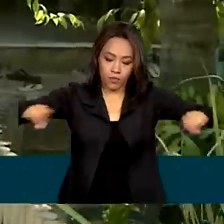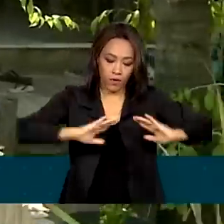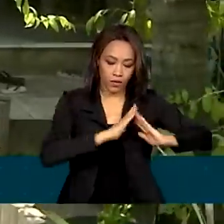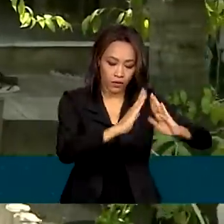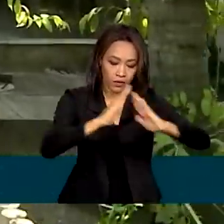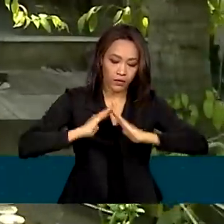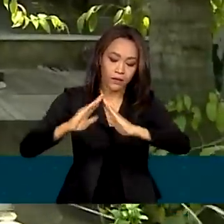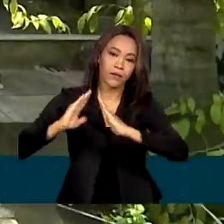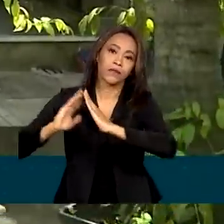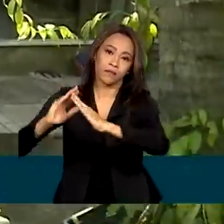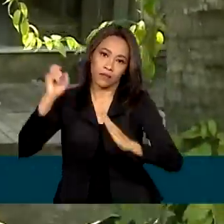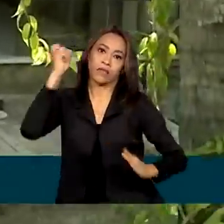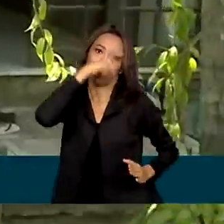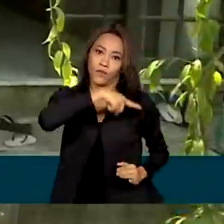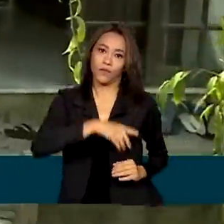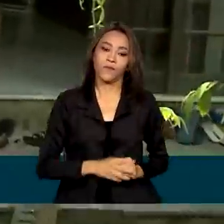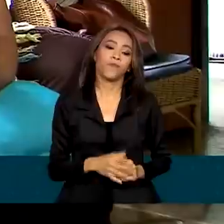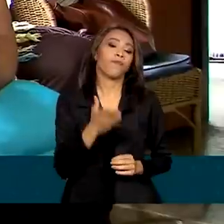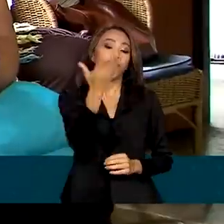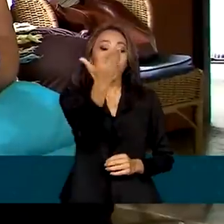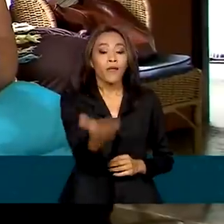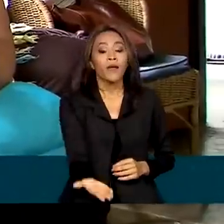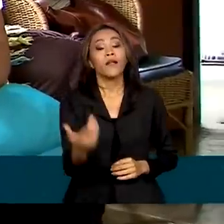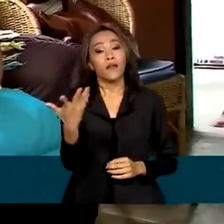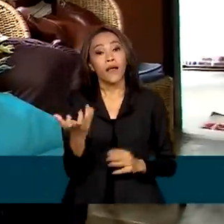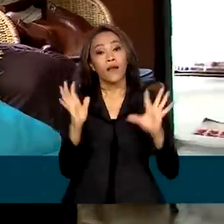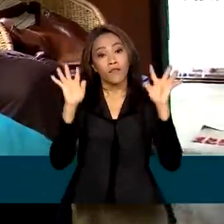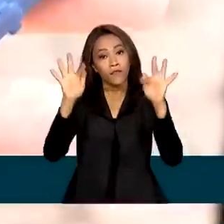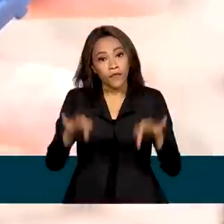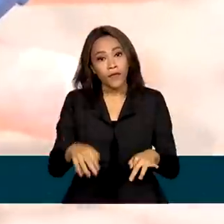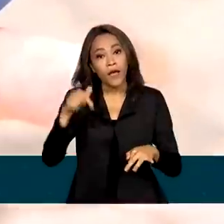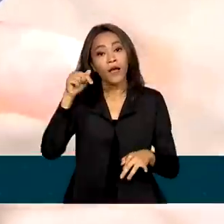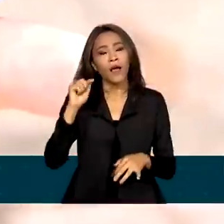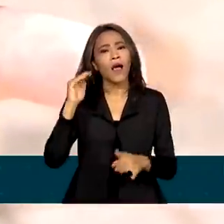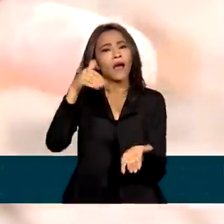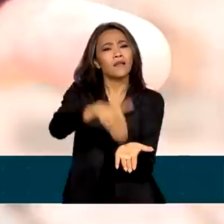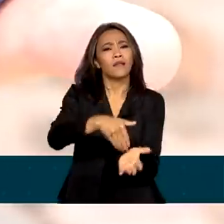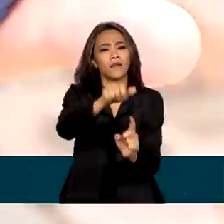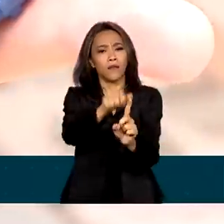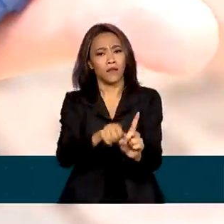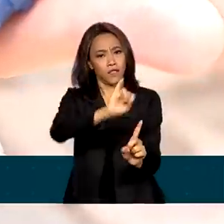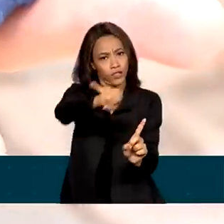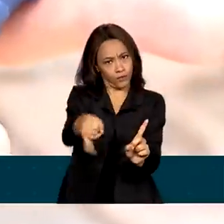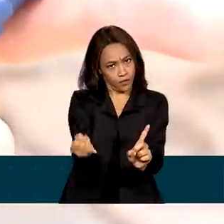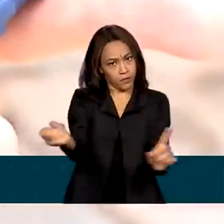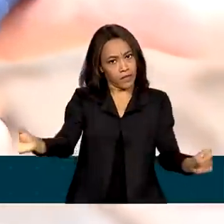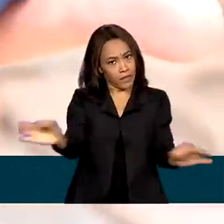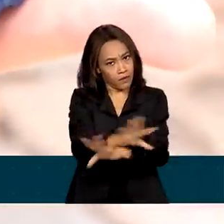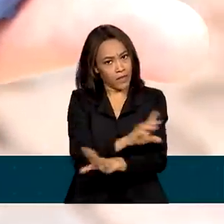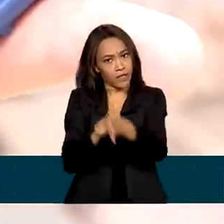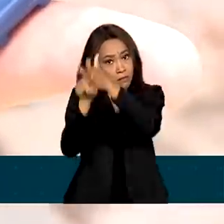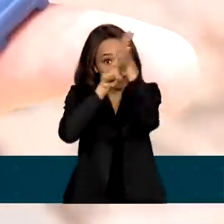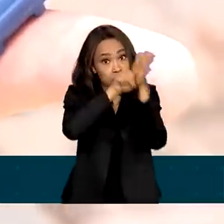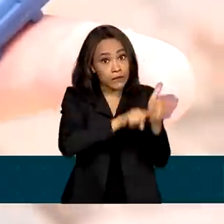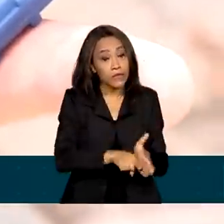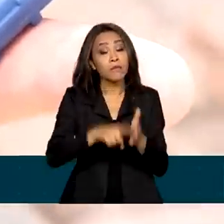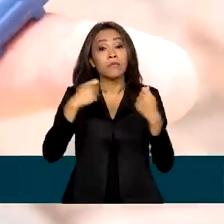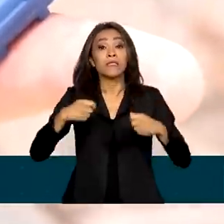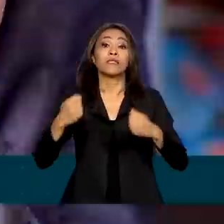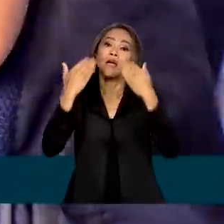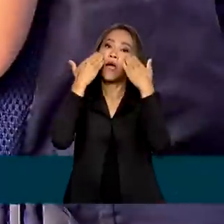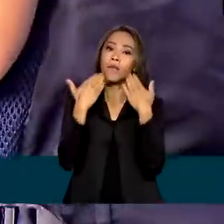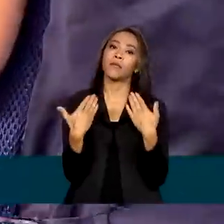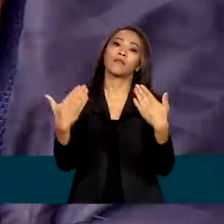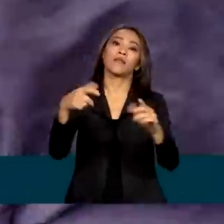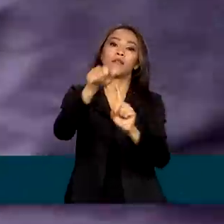IBGE, responsável pelo censo, pretende concluir o trabalho até o final de janeiro. Os resultados devem ser apresentados à sociedade